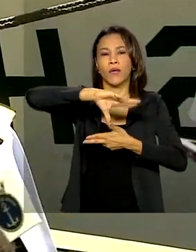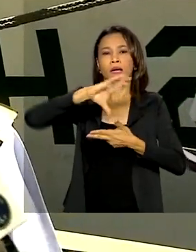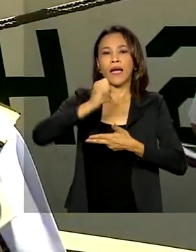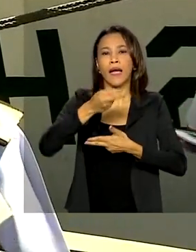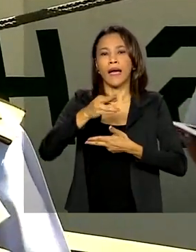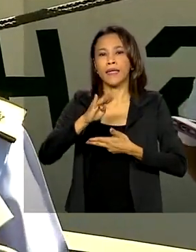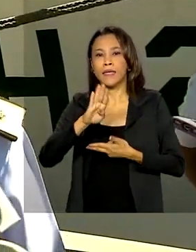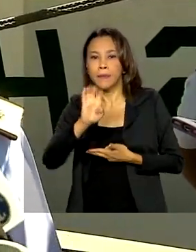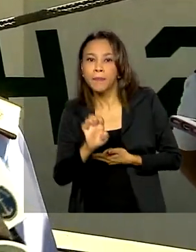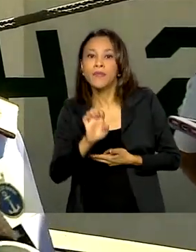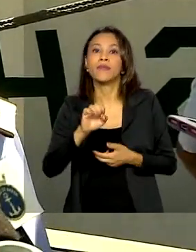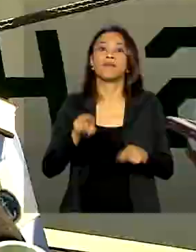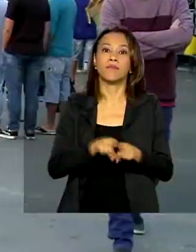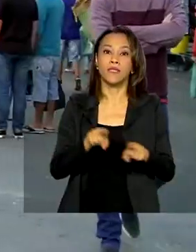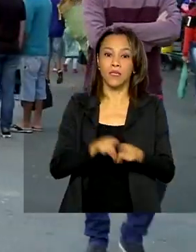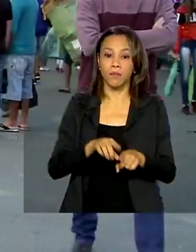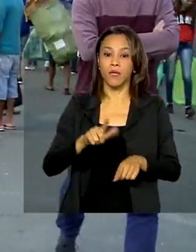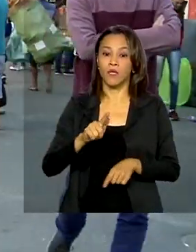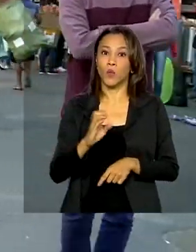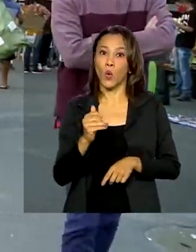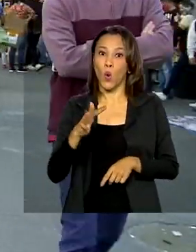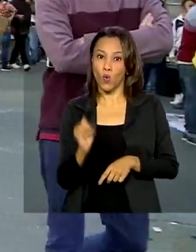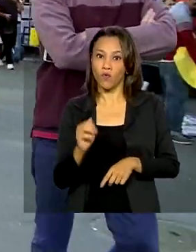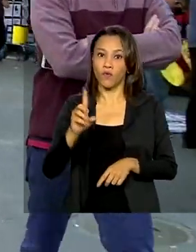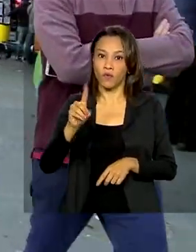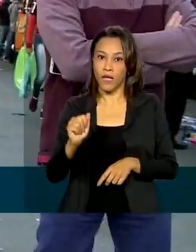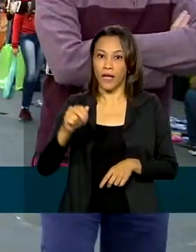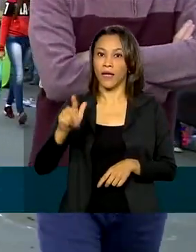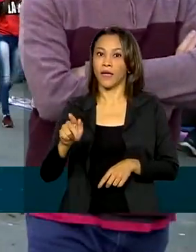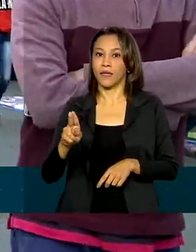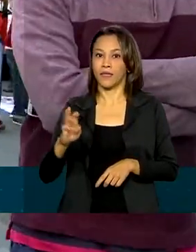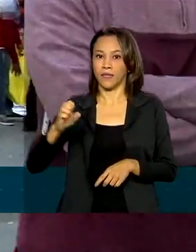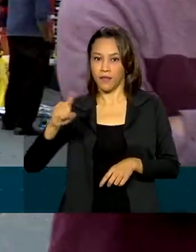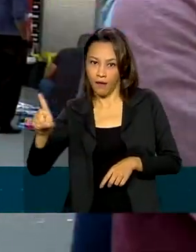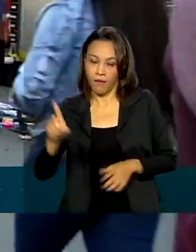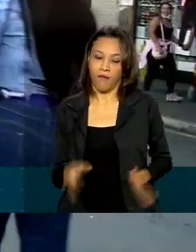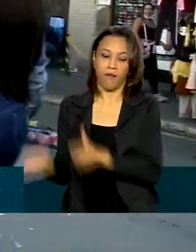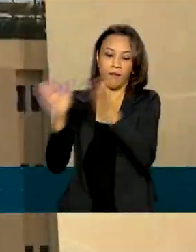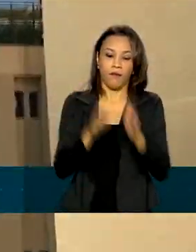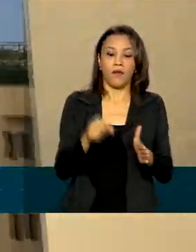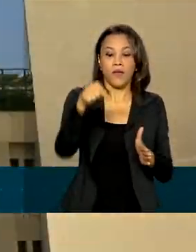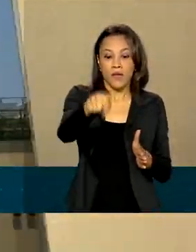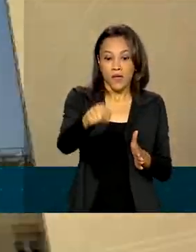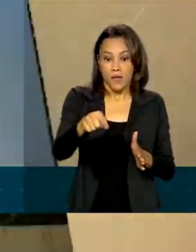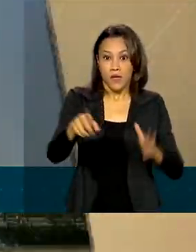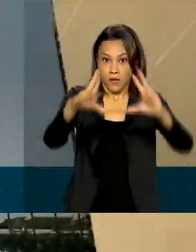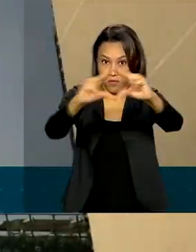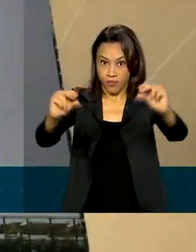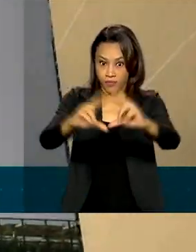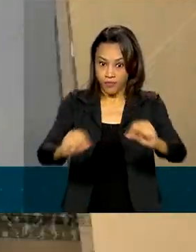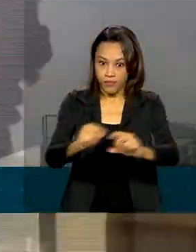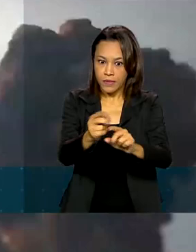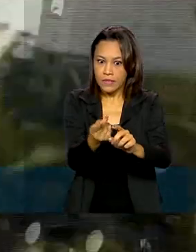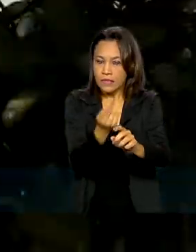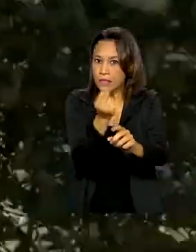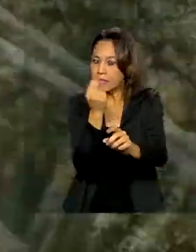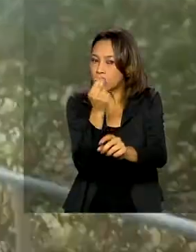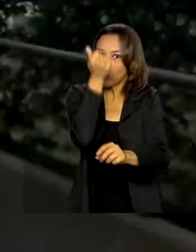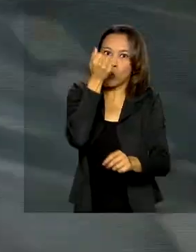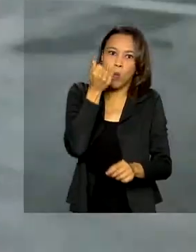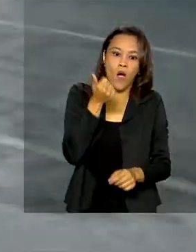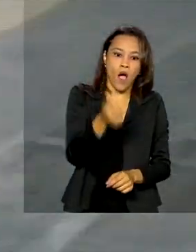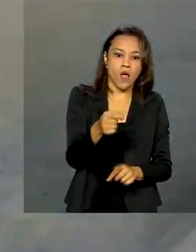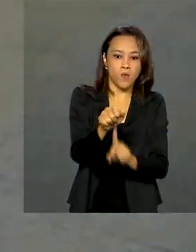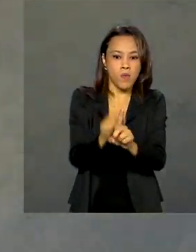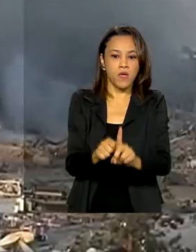e do Golfo da Guiné. Durante o período no Líbano, a fragata brasileira escapou da explosão em Beirute, em